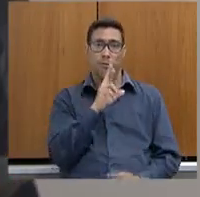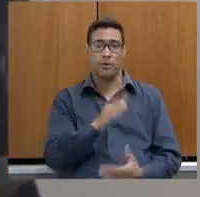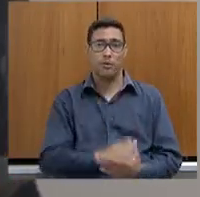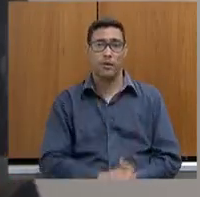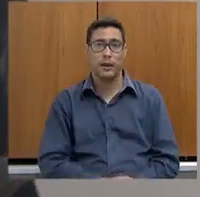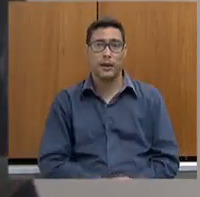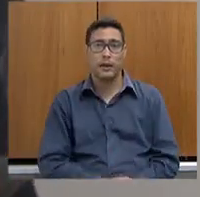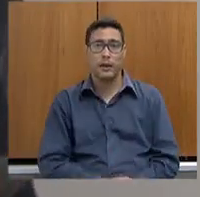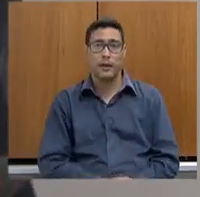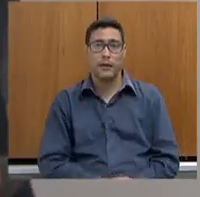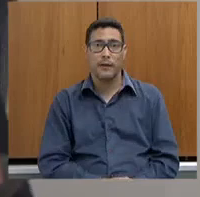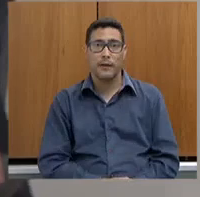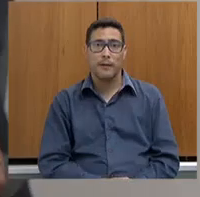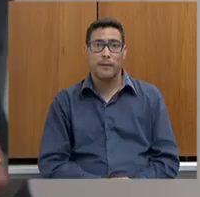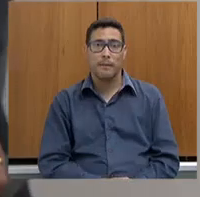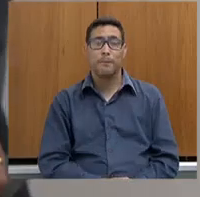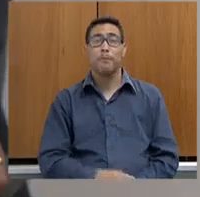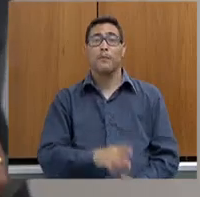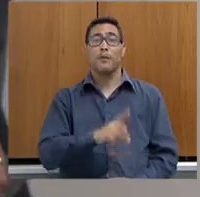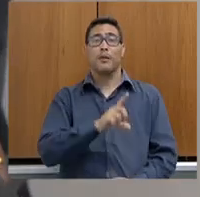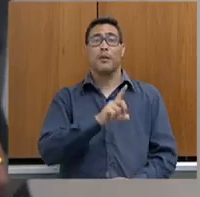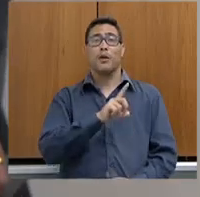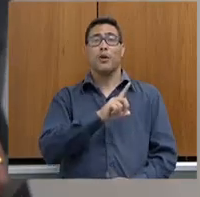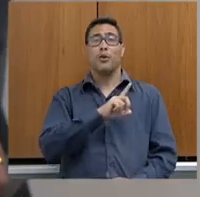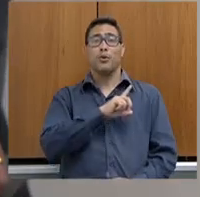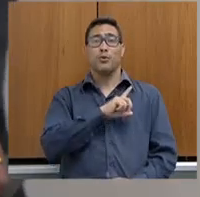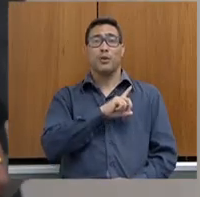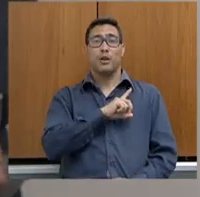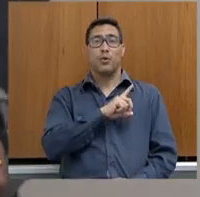está aqui de plantão na sepulca e não autoriza, não. Obrigado.